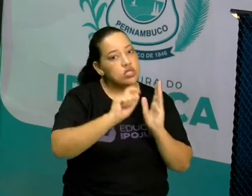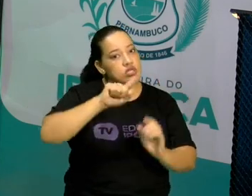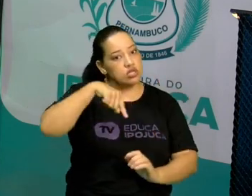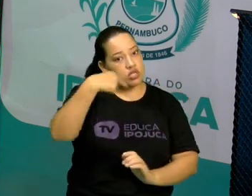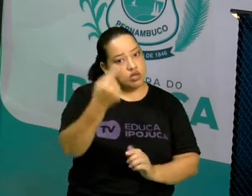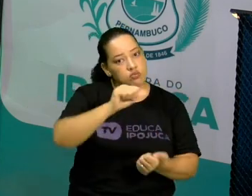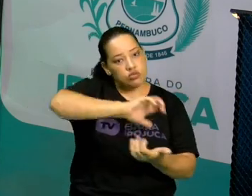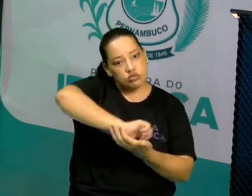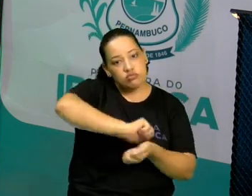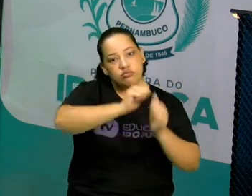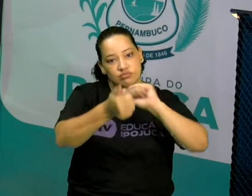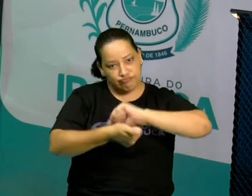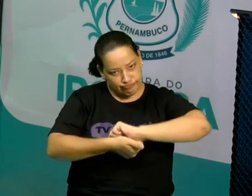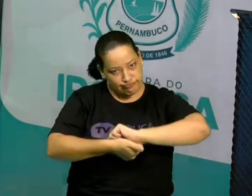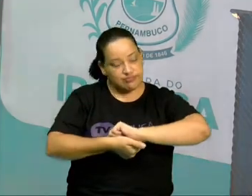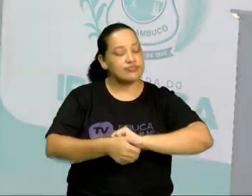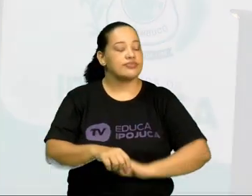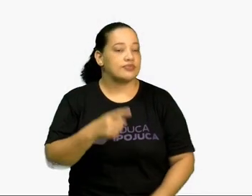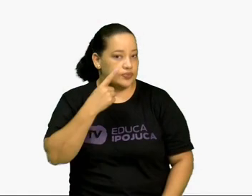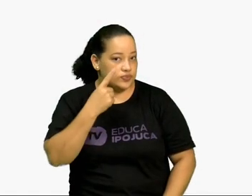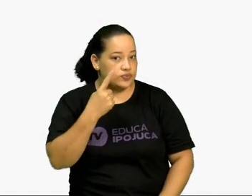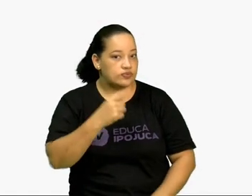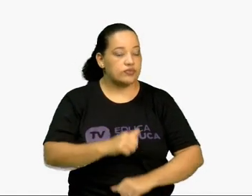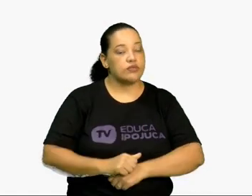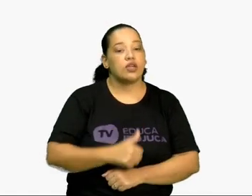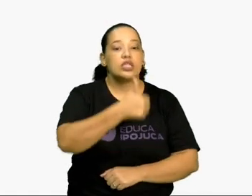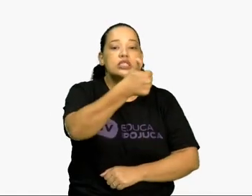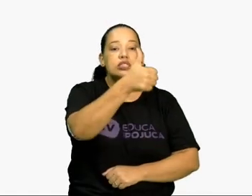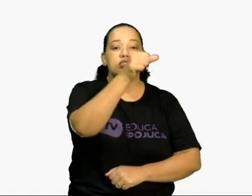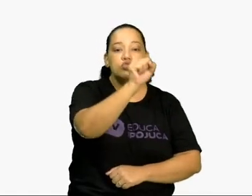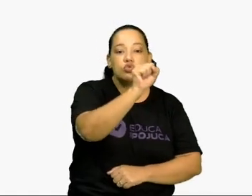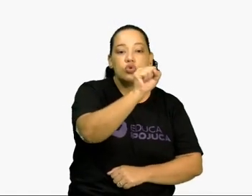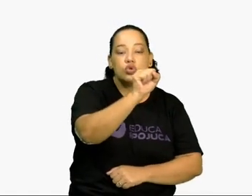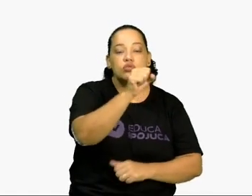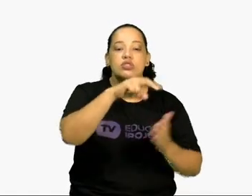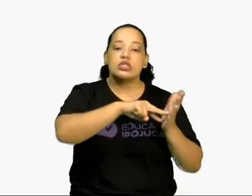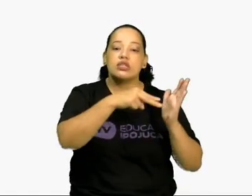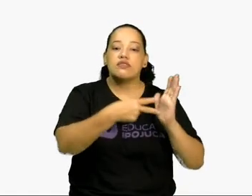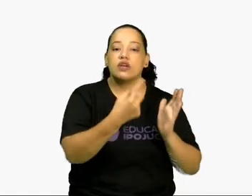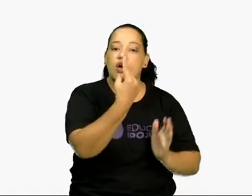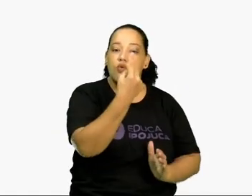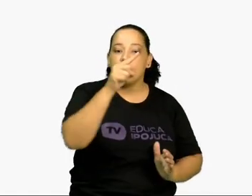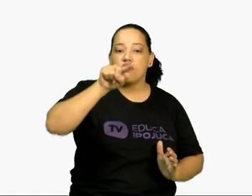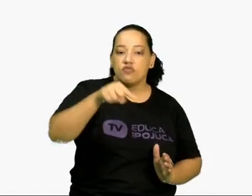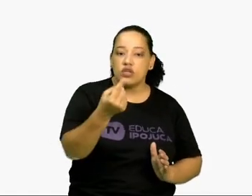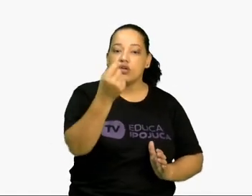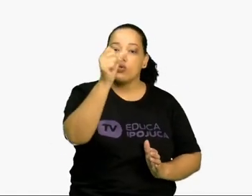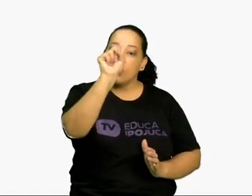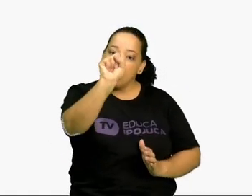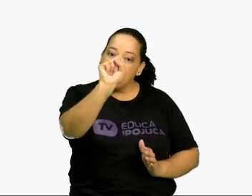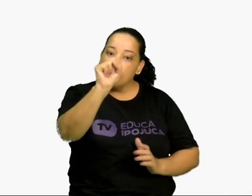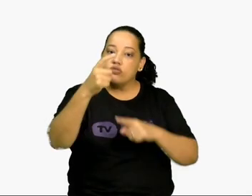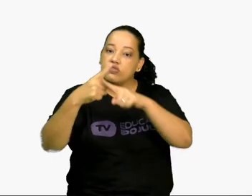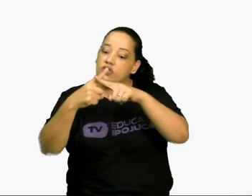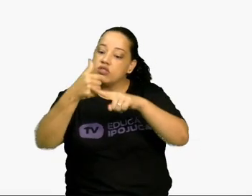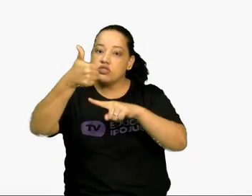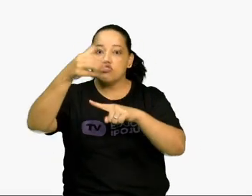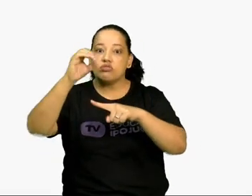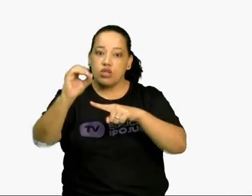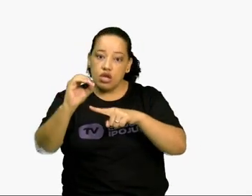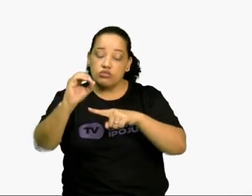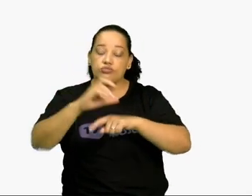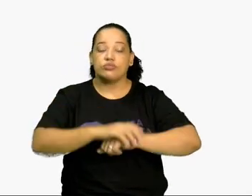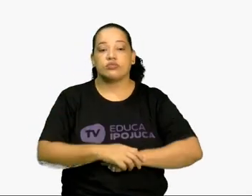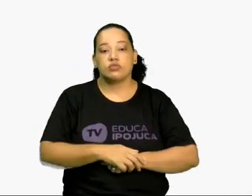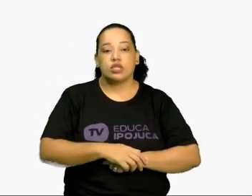Vamos lá. 18 significa que é 1,8 vezes 10, a primeira potência. Ainda